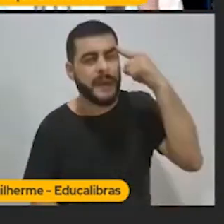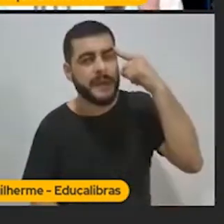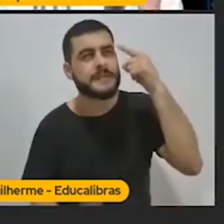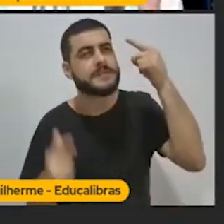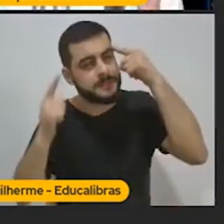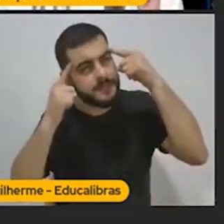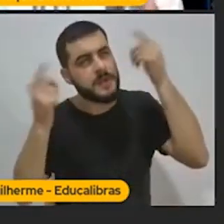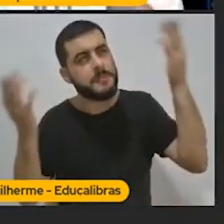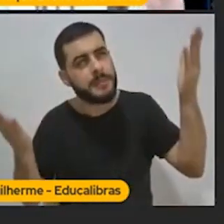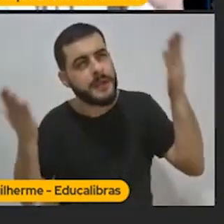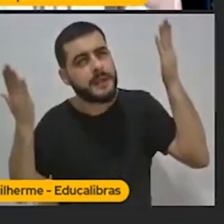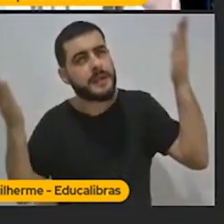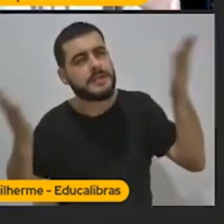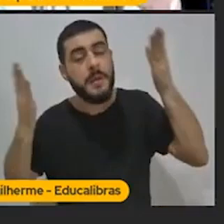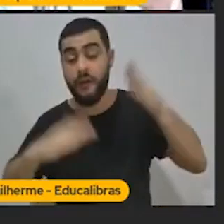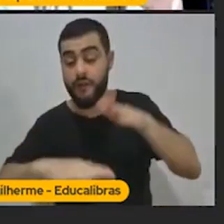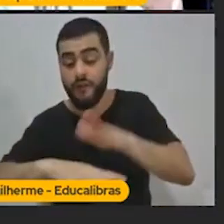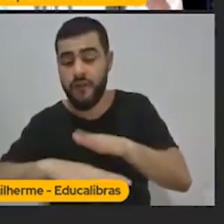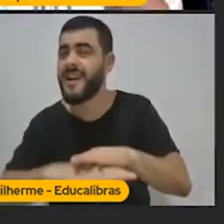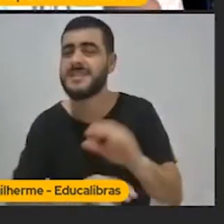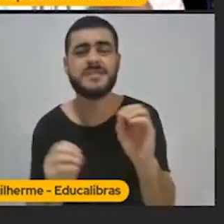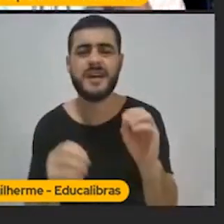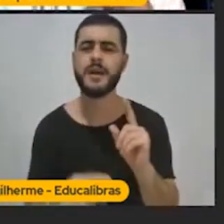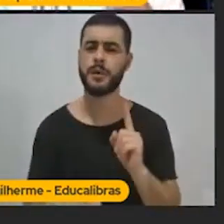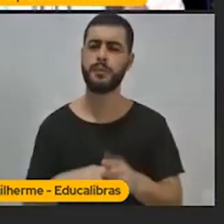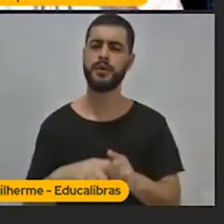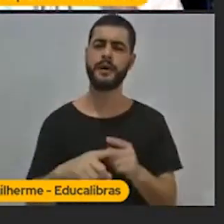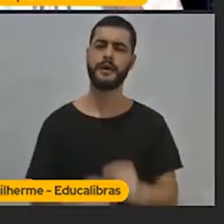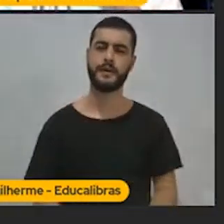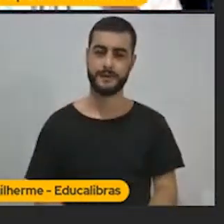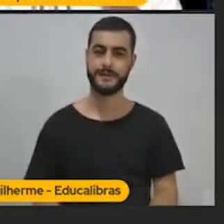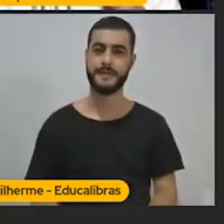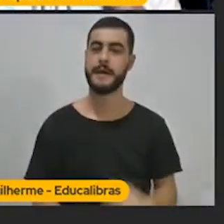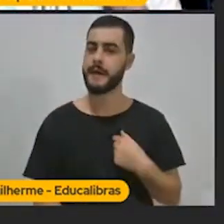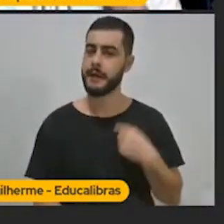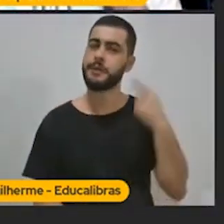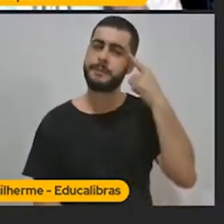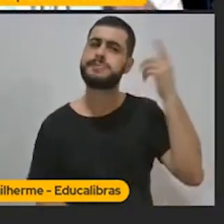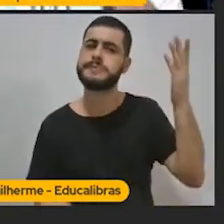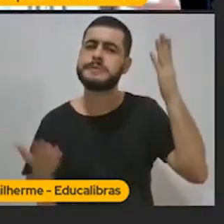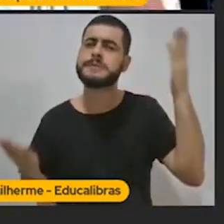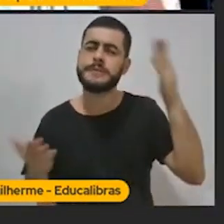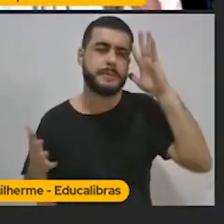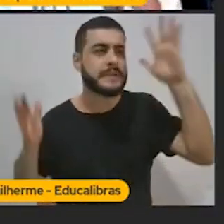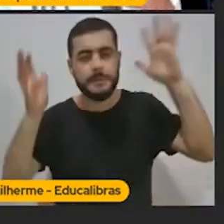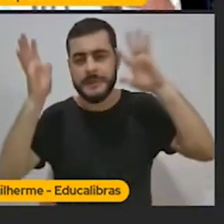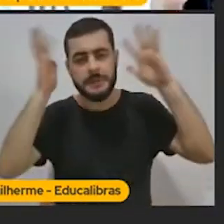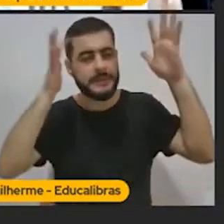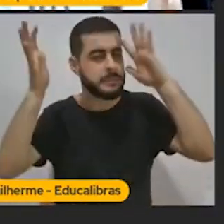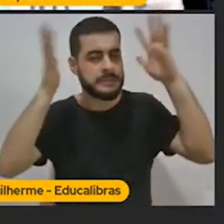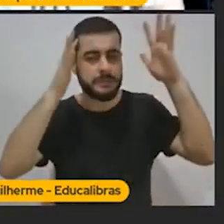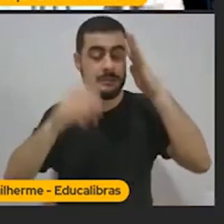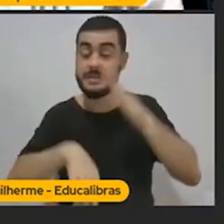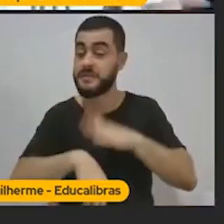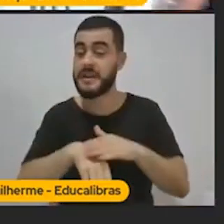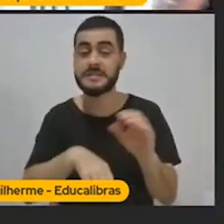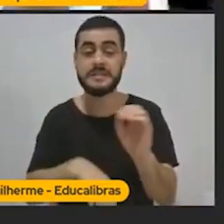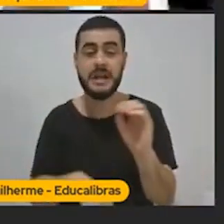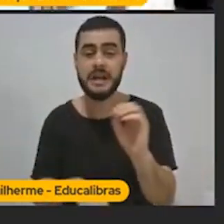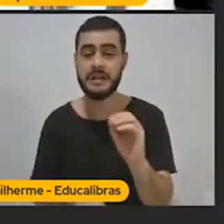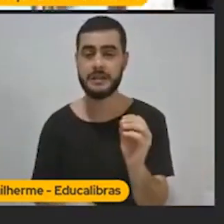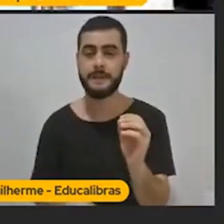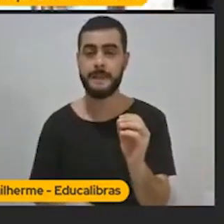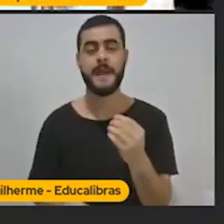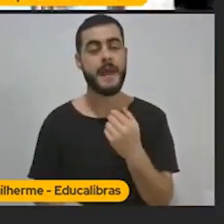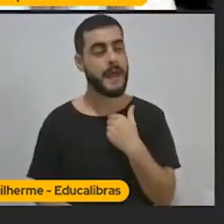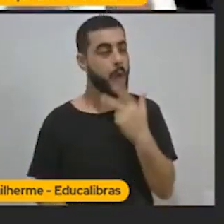consegue fazer? Eu cheguei numa resposta, porque talvez a resposta não uma hipótese, que a gente tem muito medo de errar em público. Não é